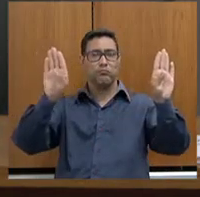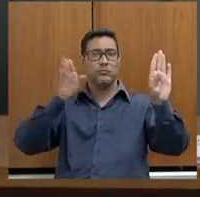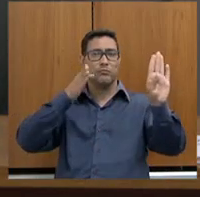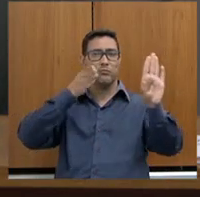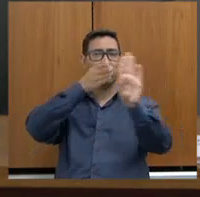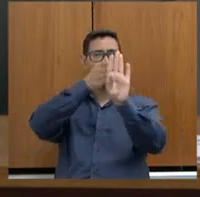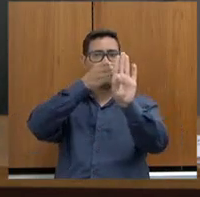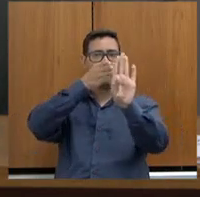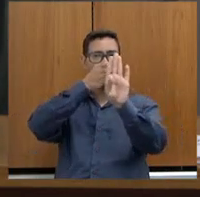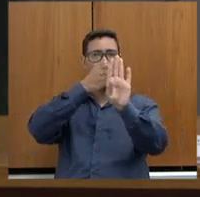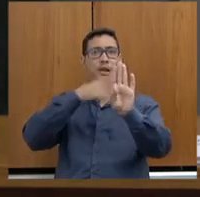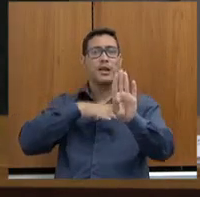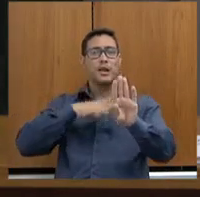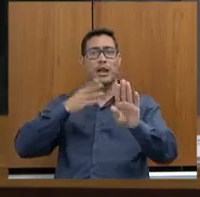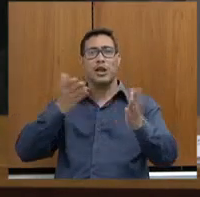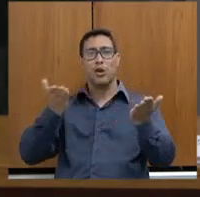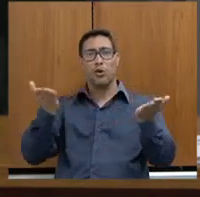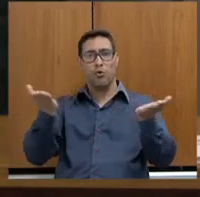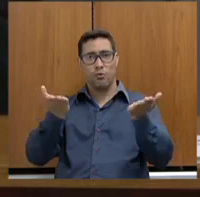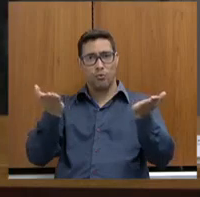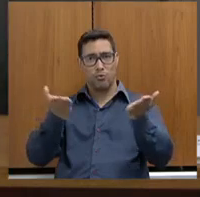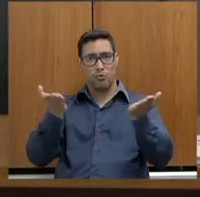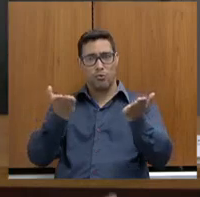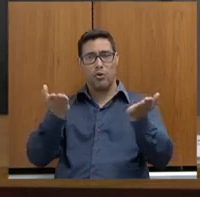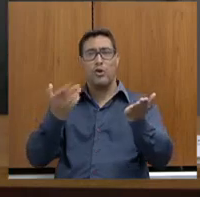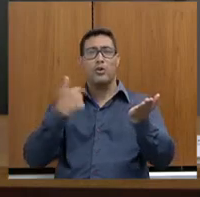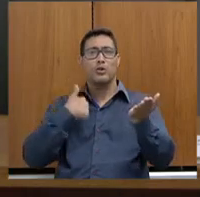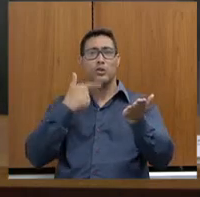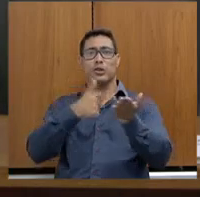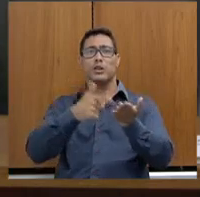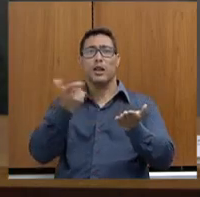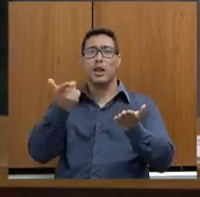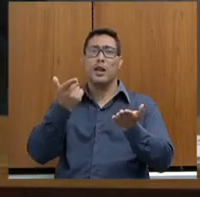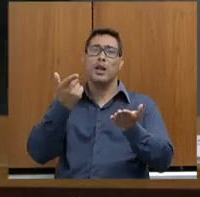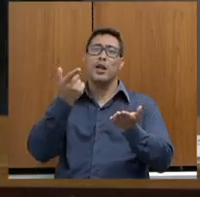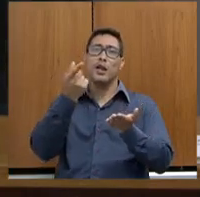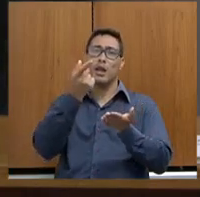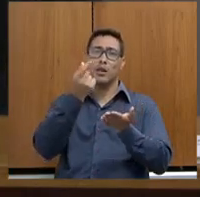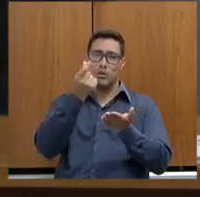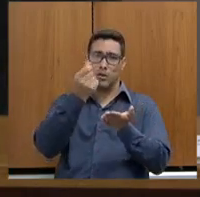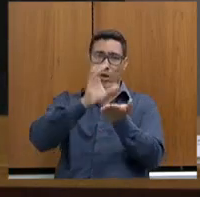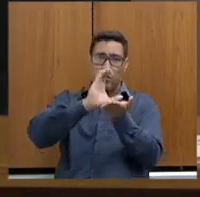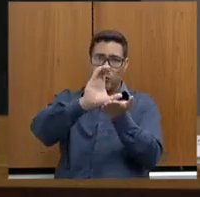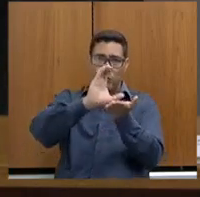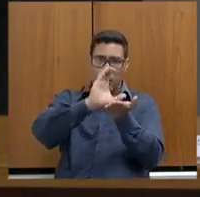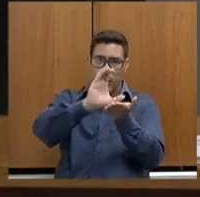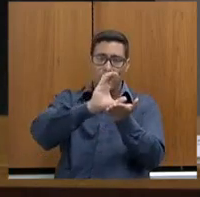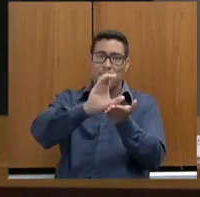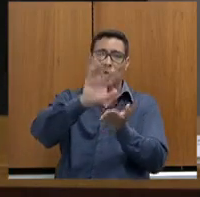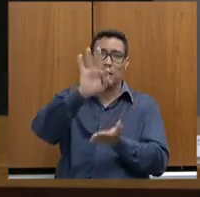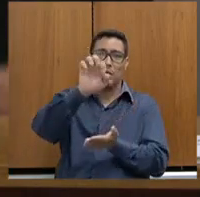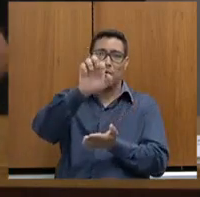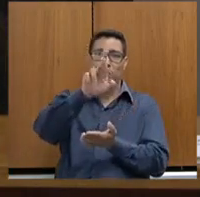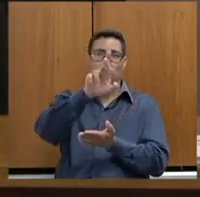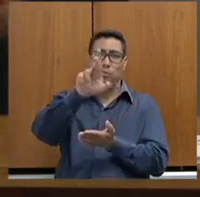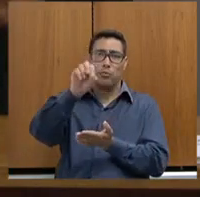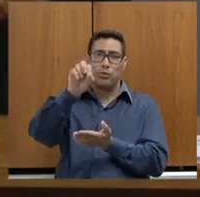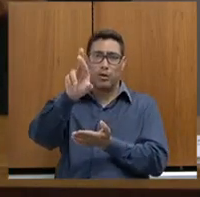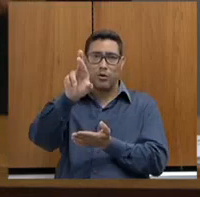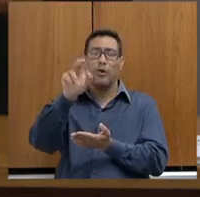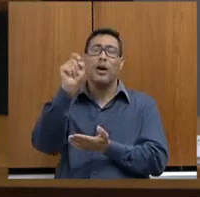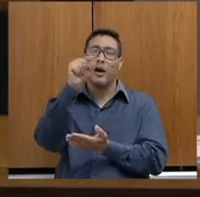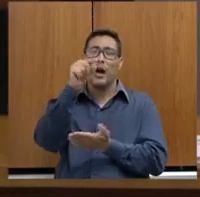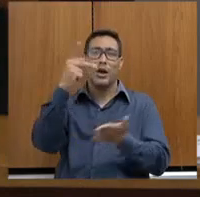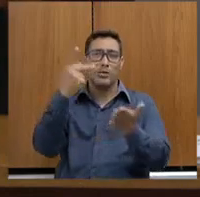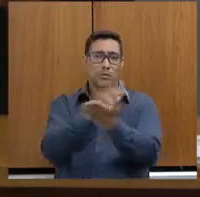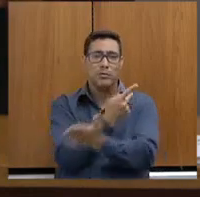a capacitação financeira do terrorismo me fugiu, o financiamento ao terror. Então, isso acontece na Tríplice Fronteira, acontece literalmente